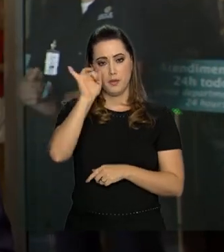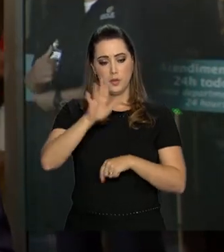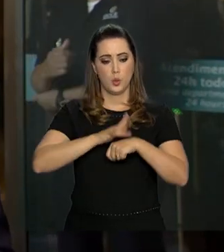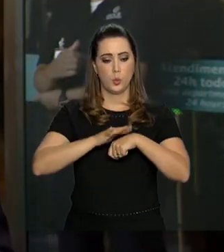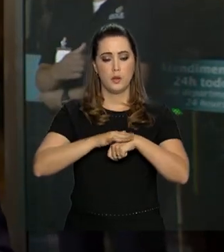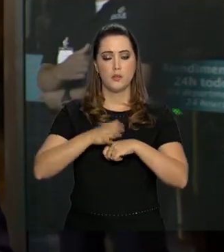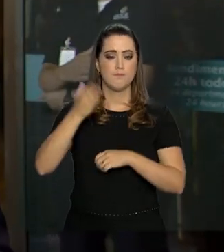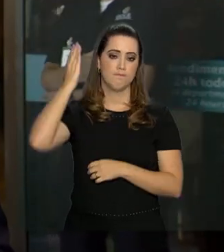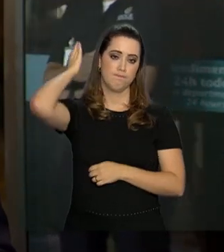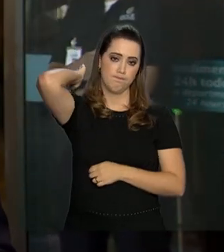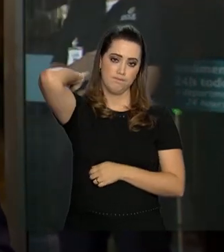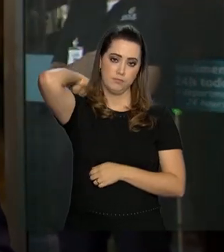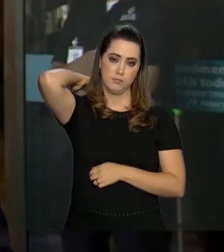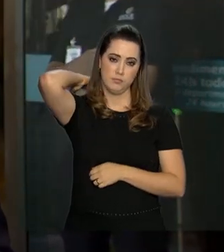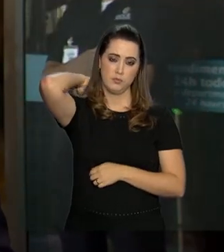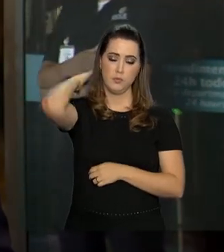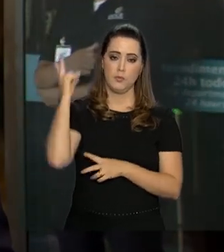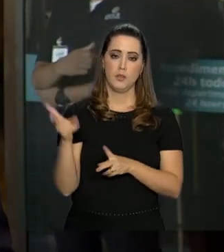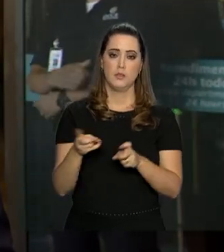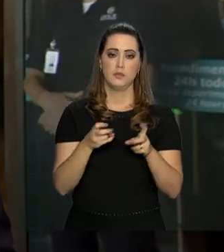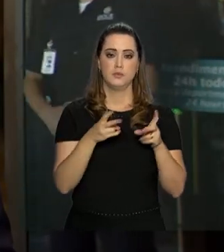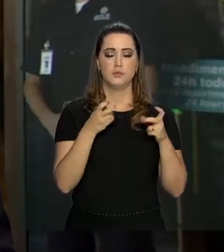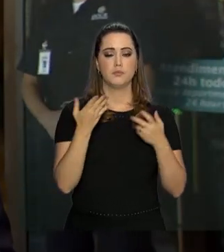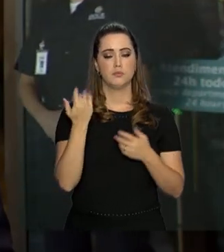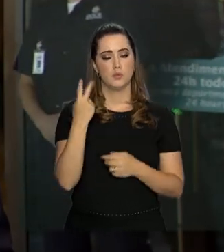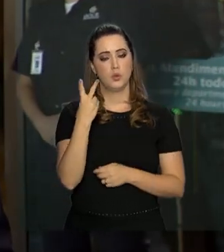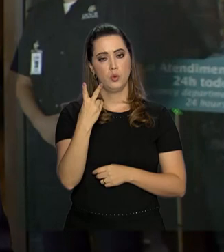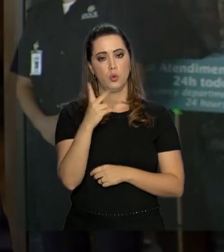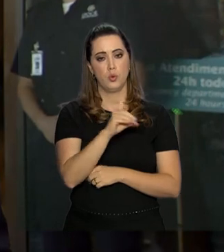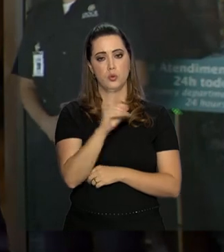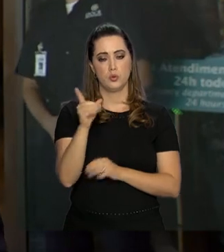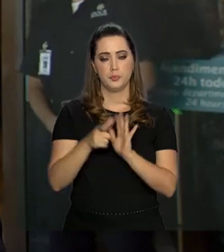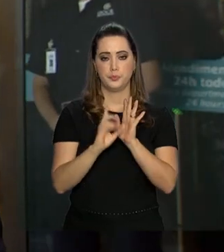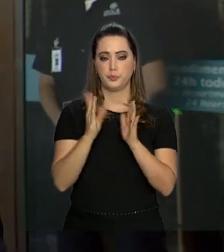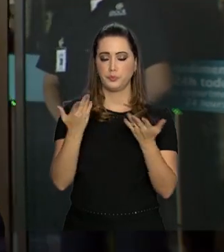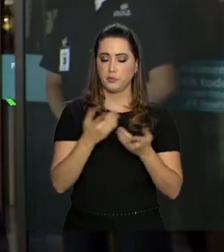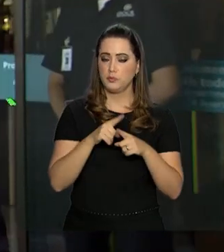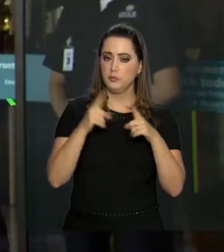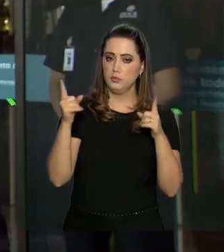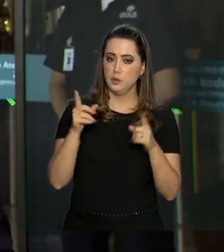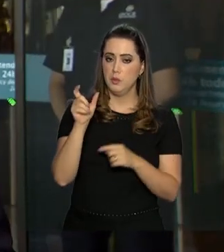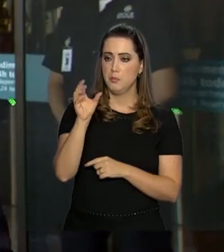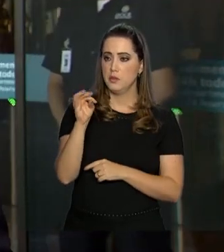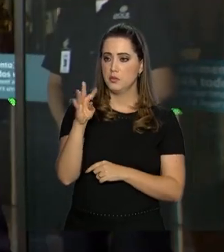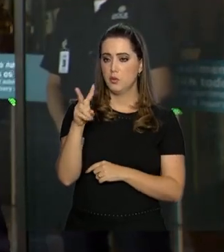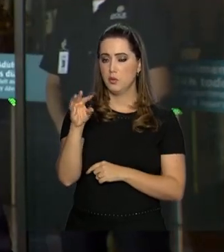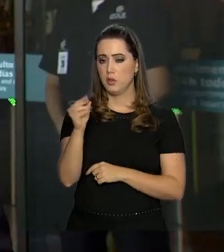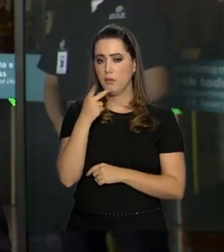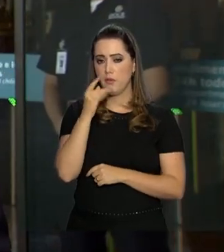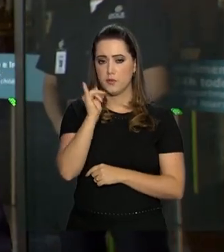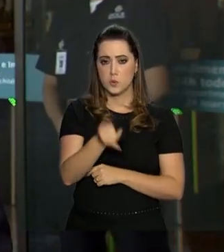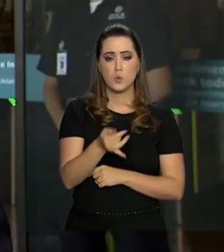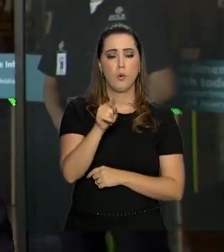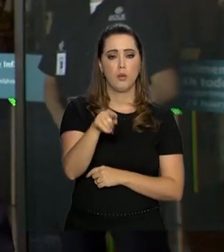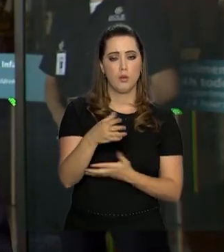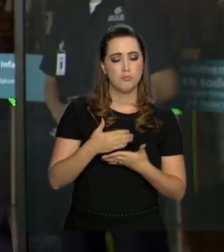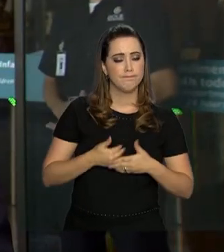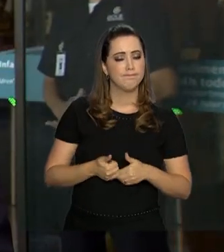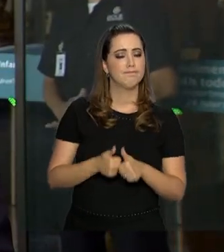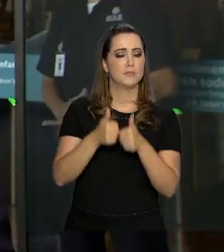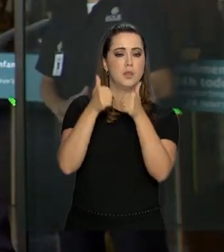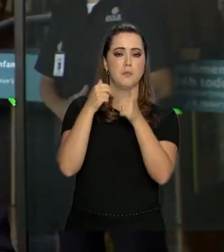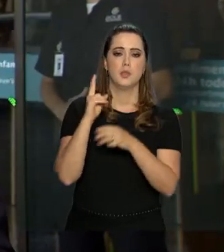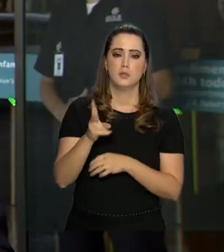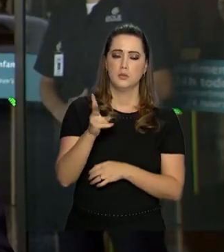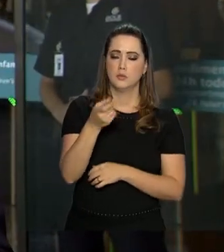que foi detectado há dois dias. Mas, segundo o porta-voz da presidência da República, ele reage muito bem a